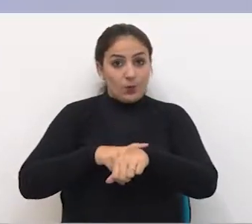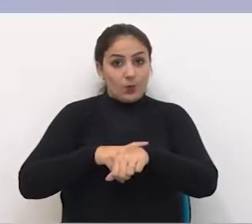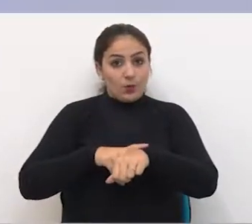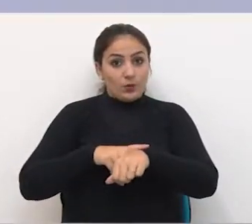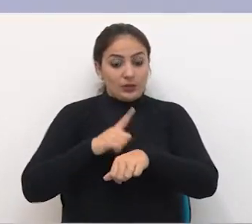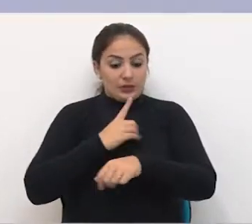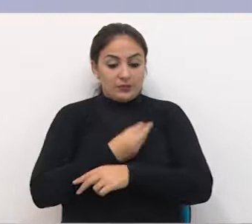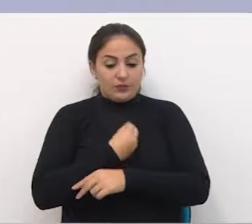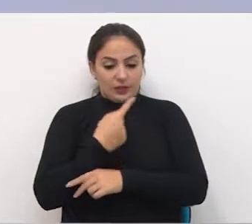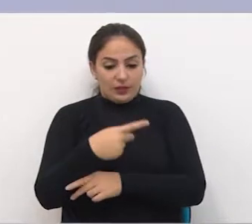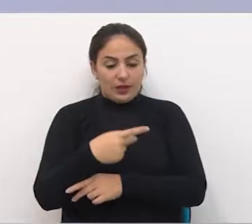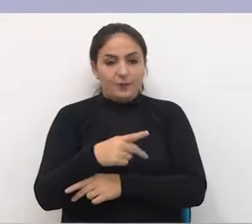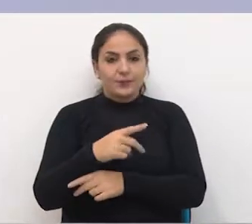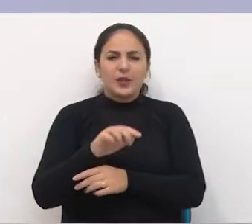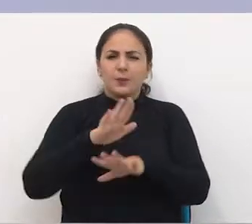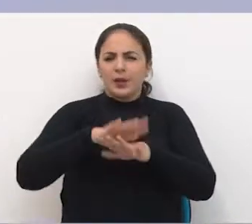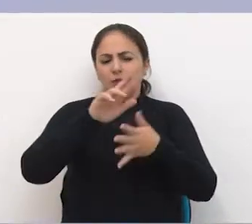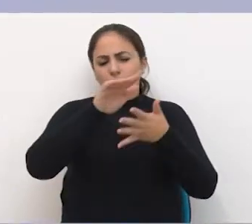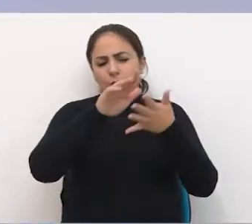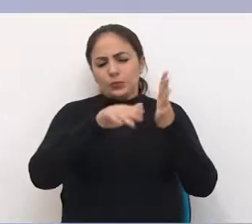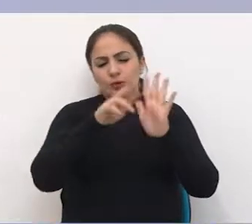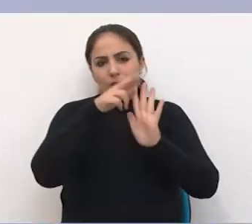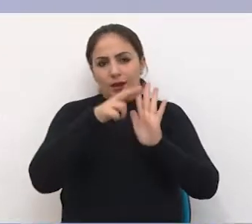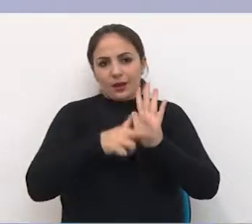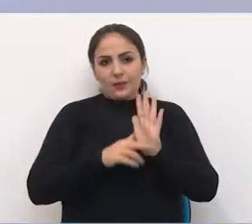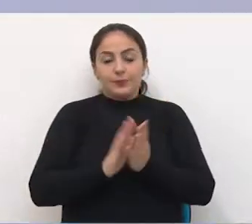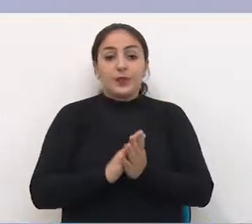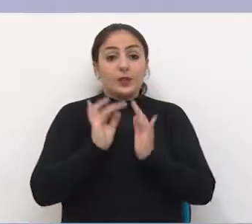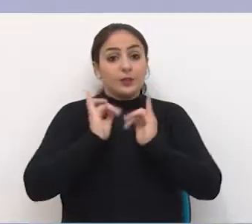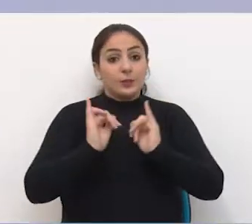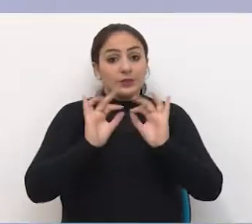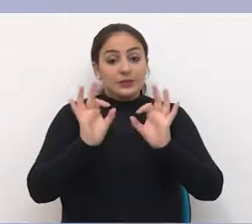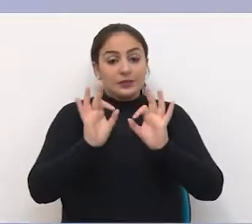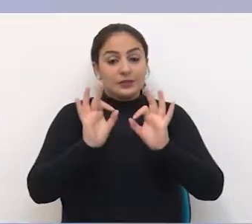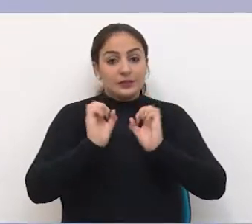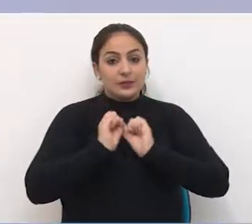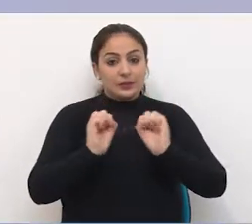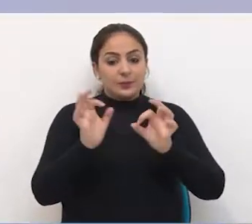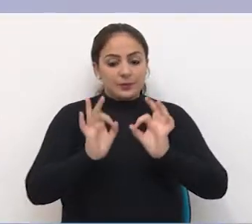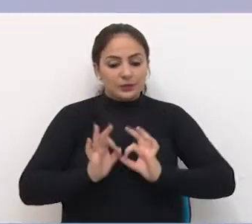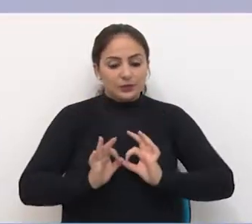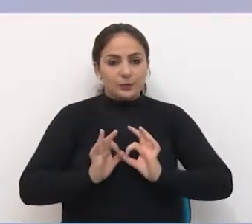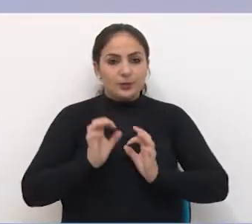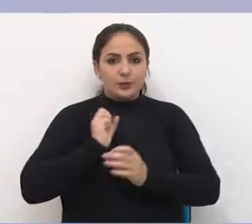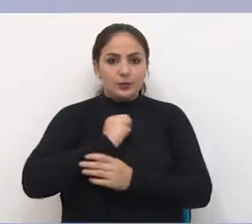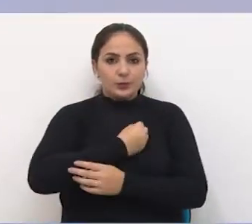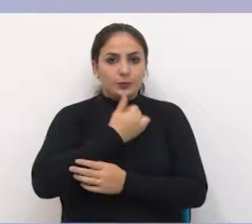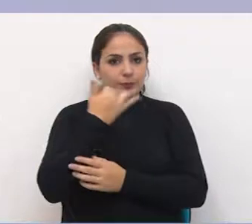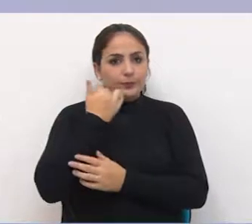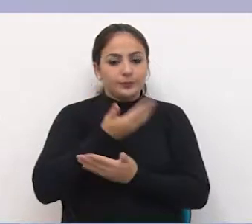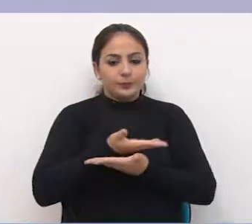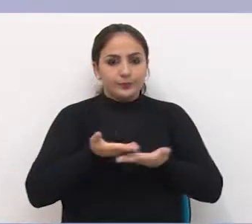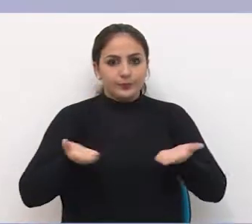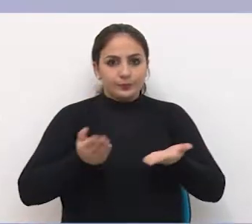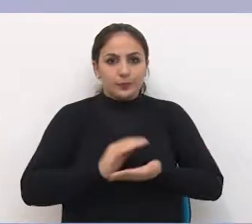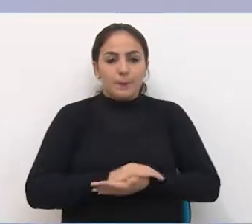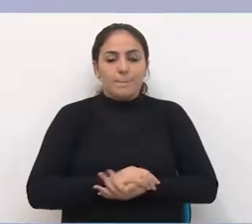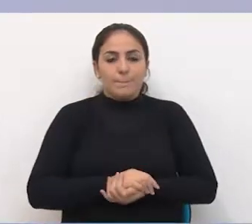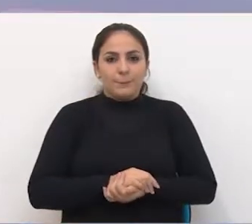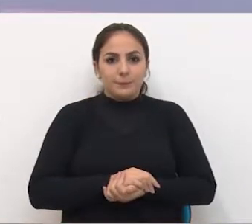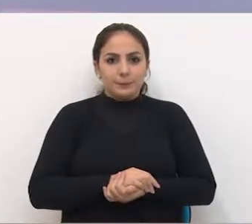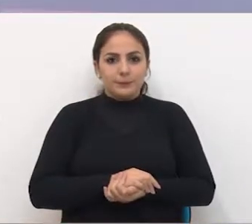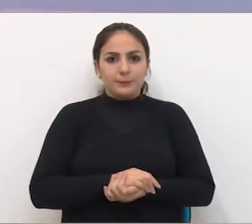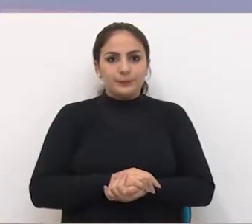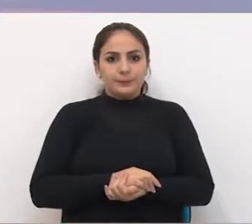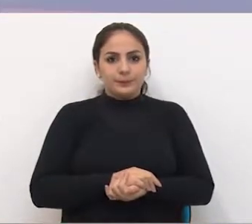e outros requisitos. Informações na Secretaria de Planejamento pelo telefone 3316-7220.